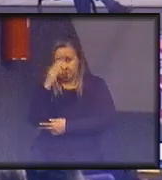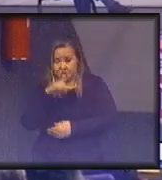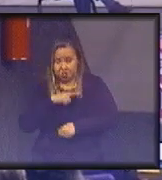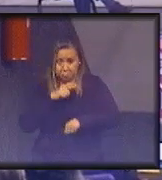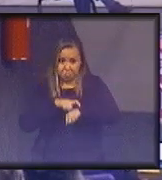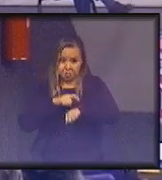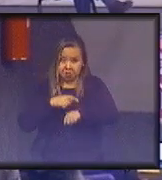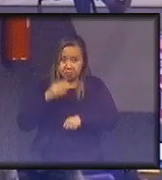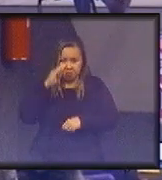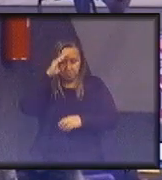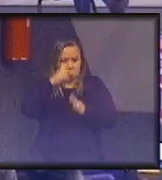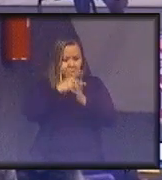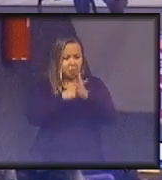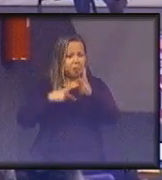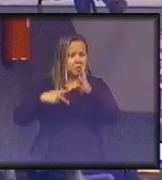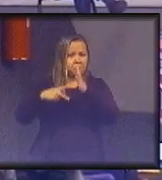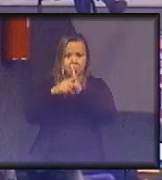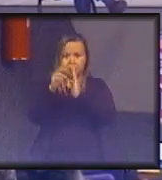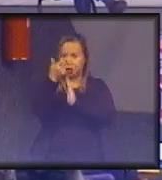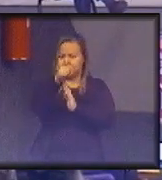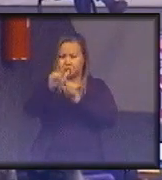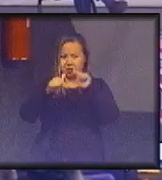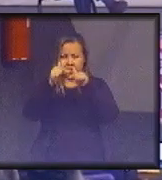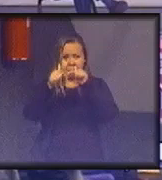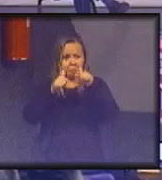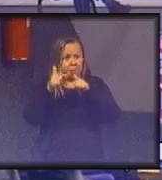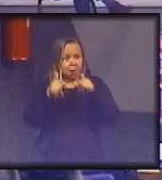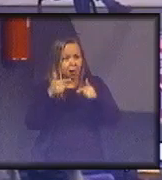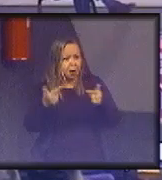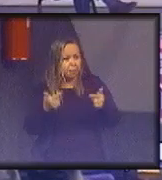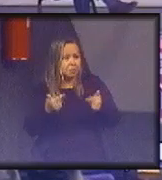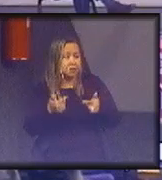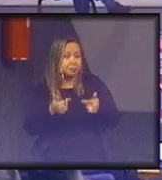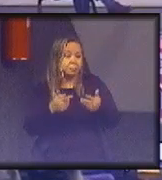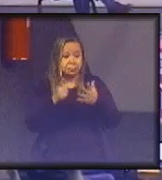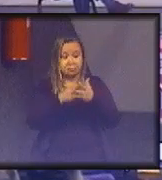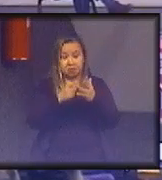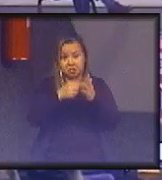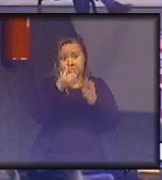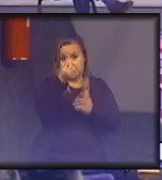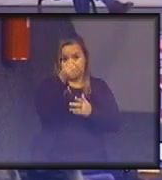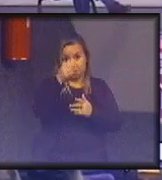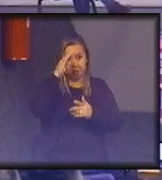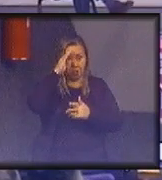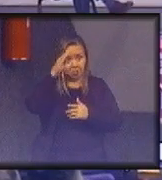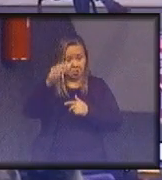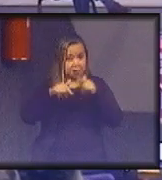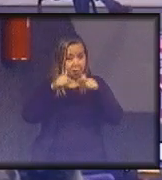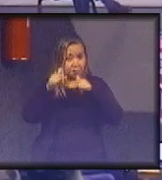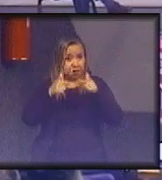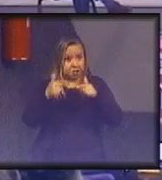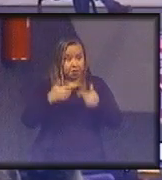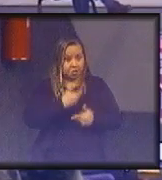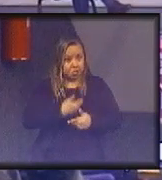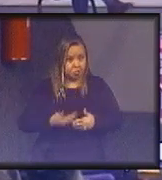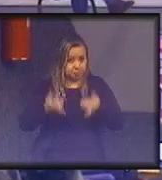outras prioridades, que ele está trabalhando, entre as seis prioridades que ele apresentou publicamente,